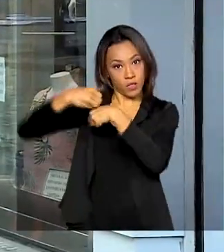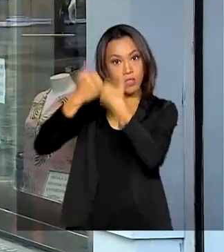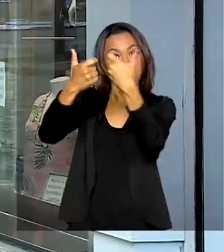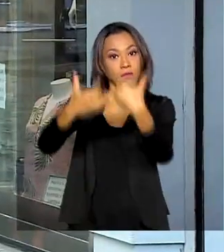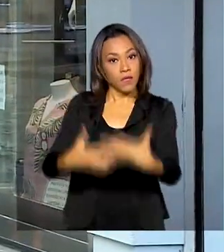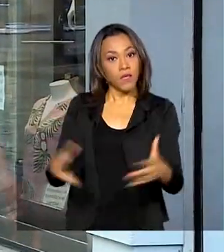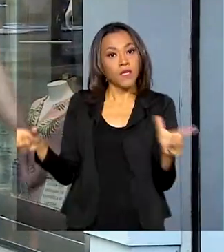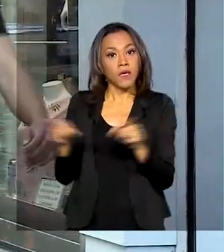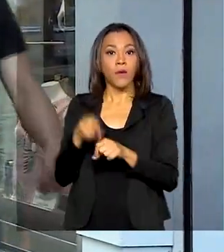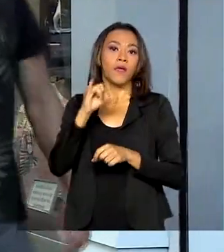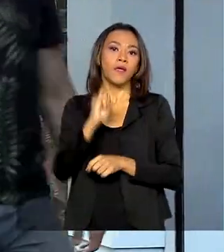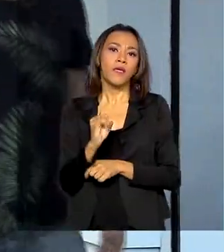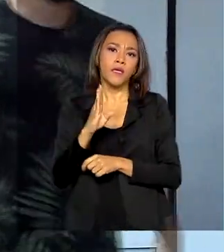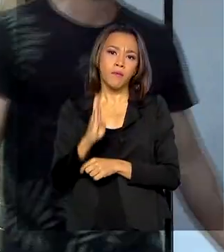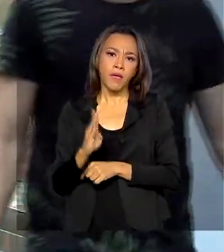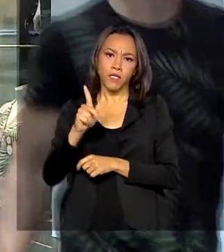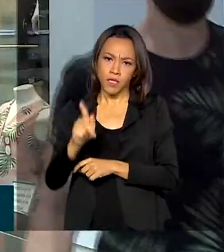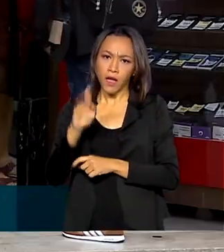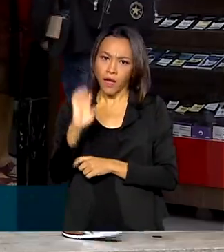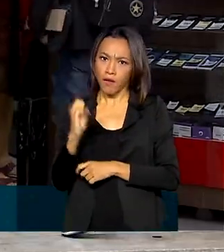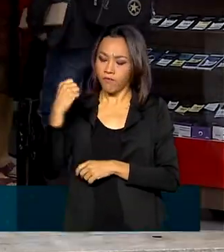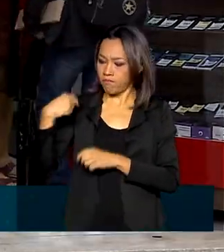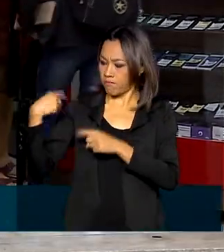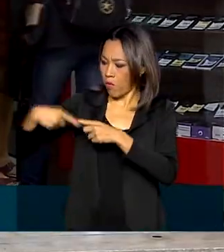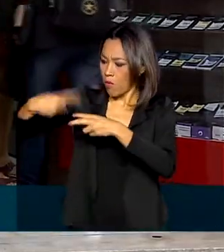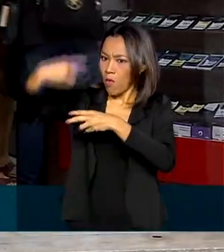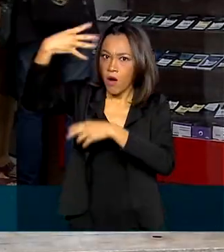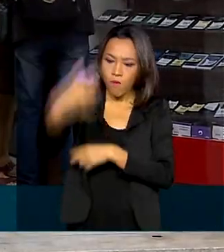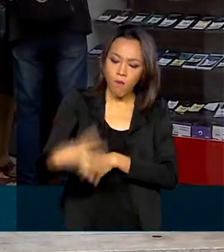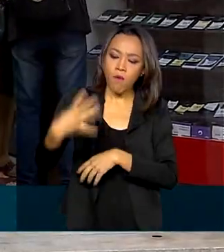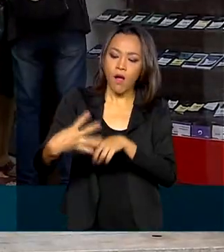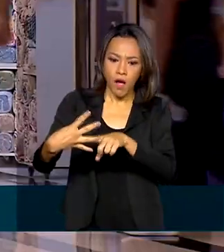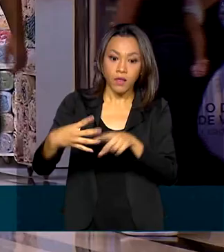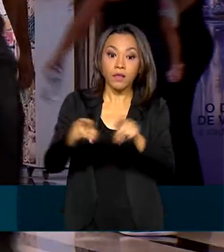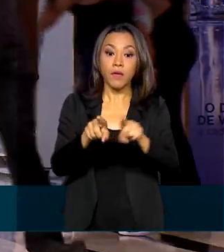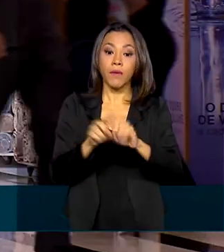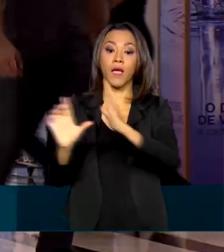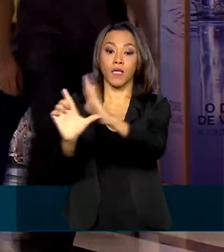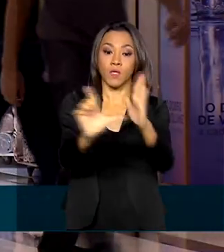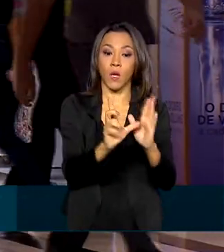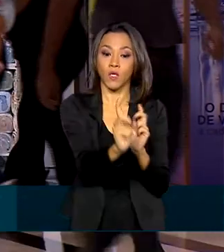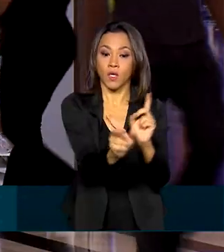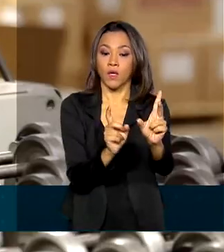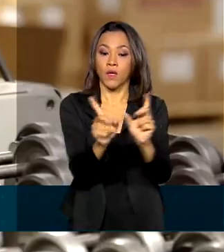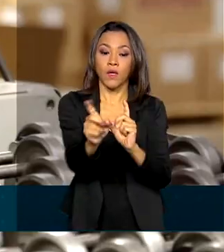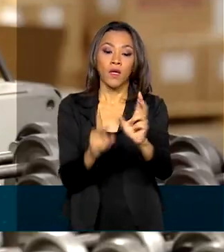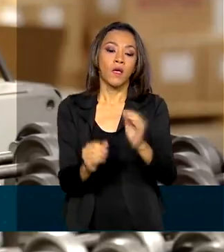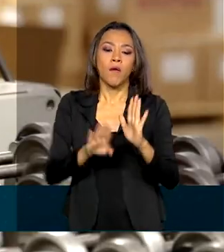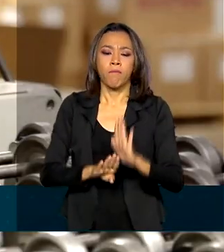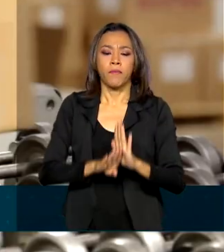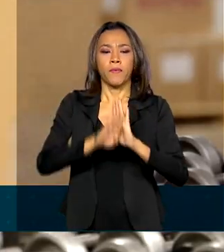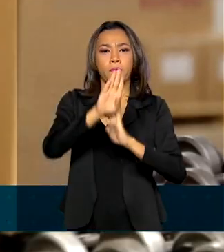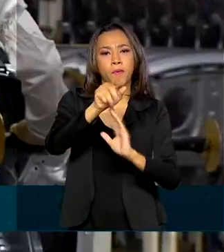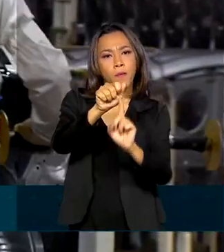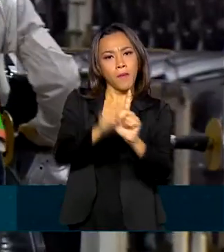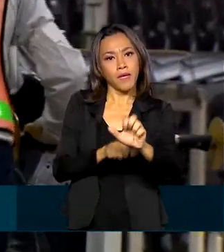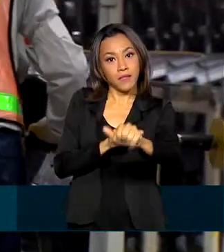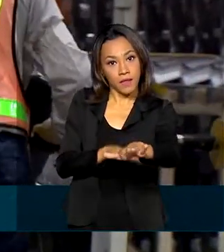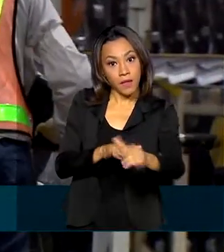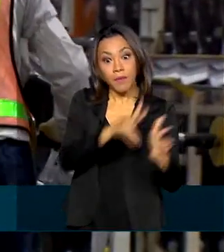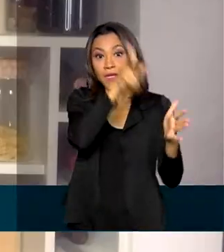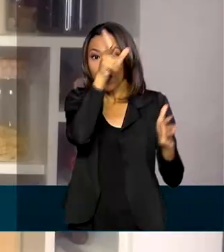Foi a quarta taxa positiva seguida. As vendas no varejo também cresceram em setembro, assim como a produção